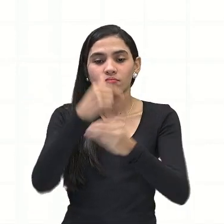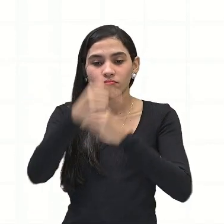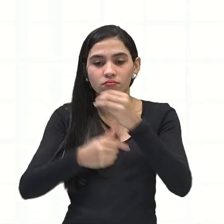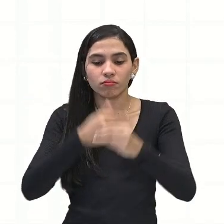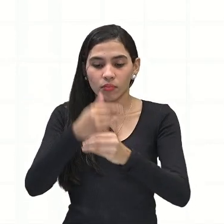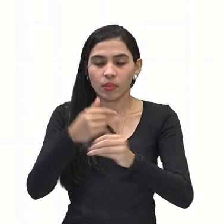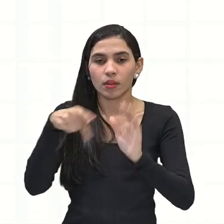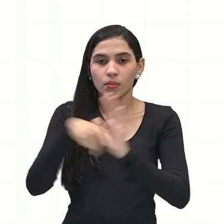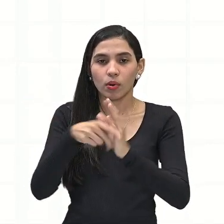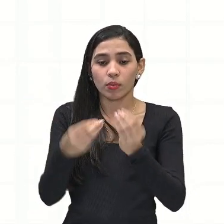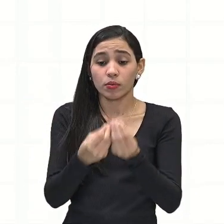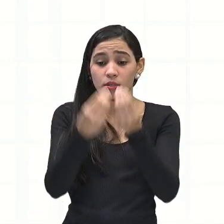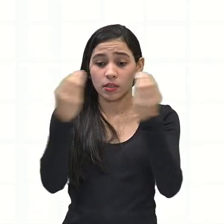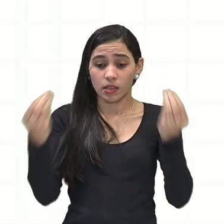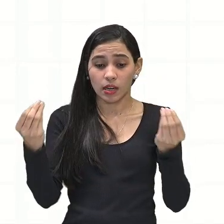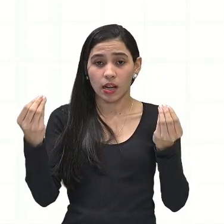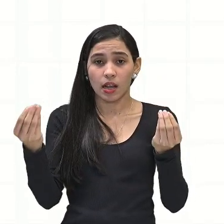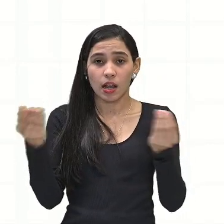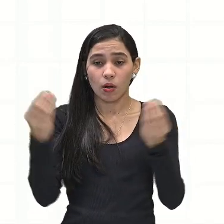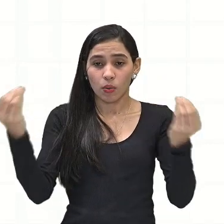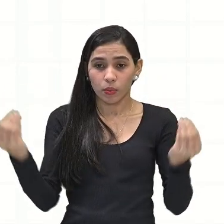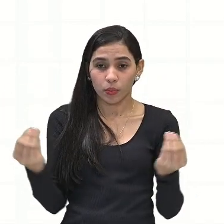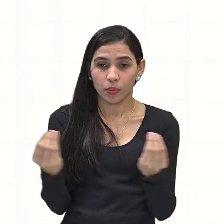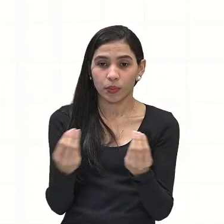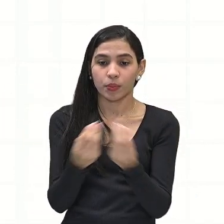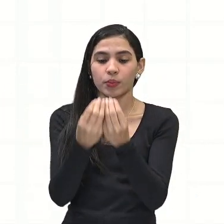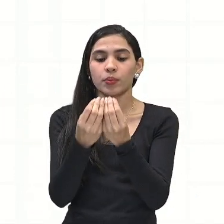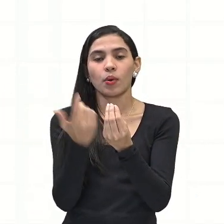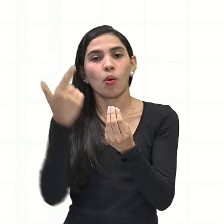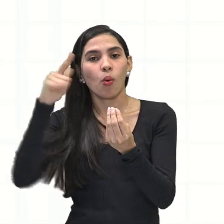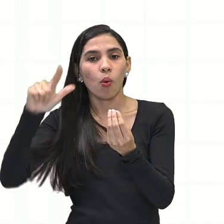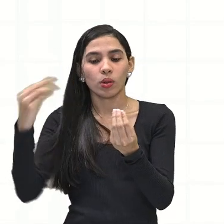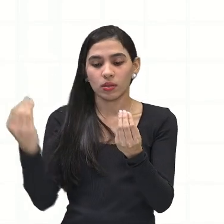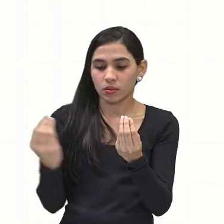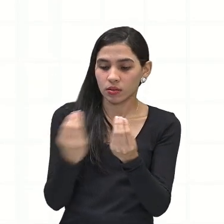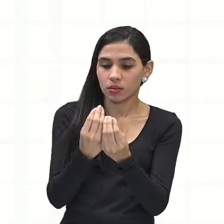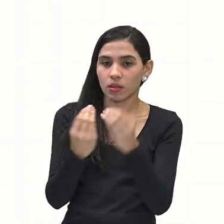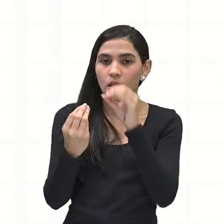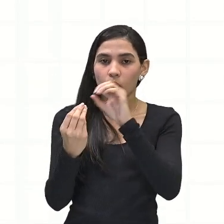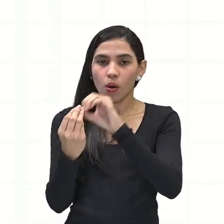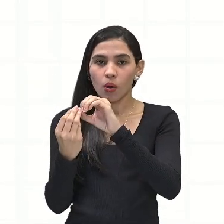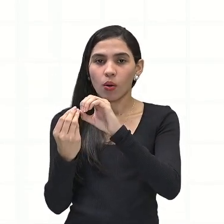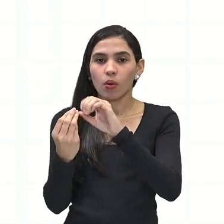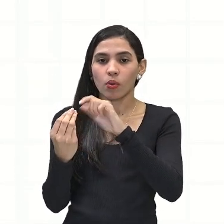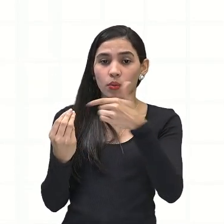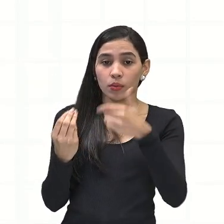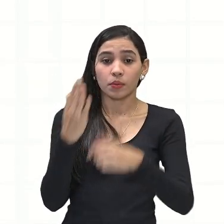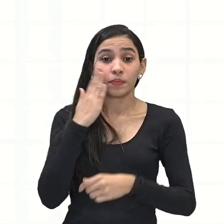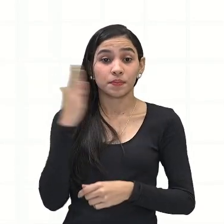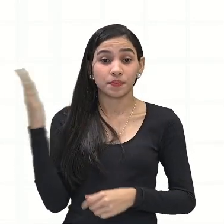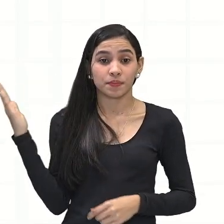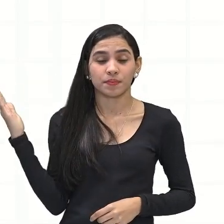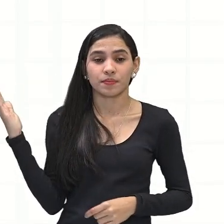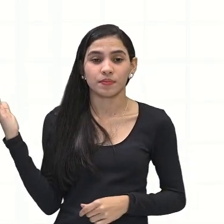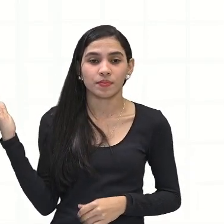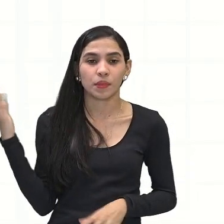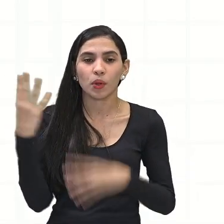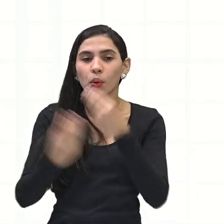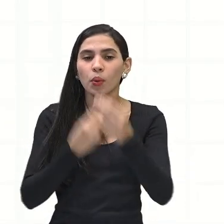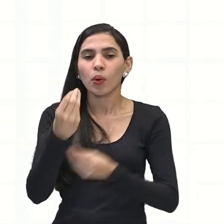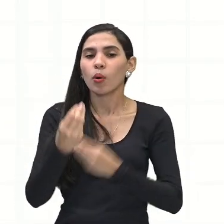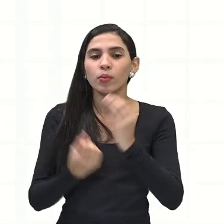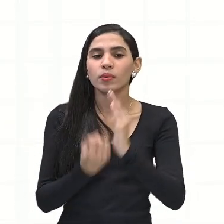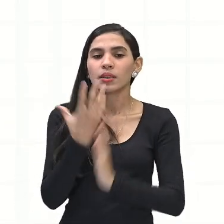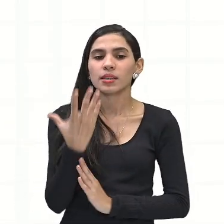separado, ele vai se juntar a outra molécula de oxigênio. Vamos ver agora na ilustração, ó, como é que ocorre a